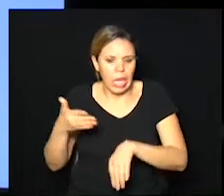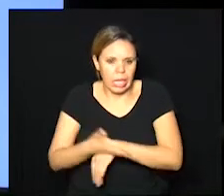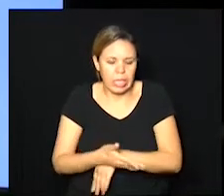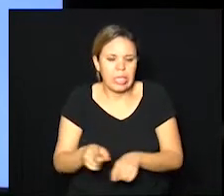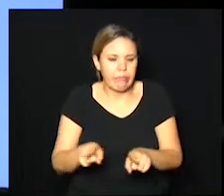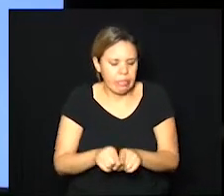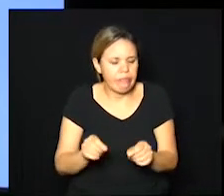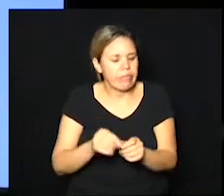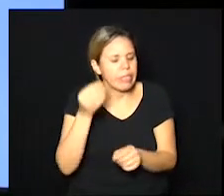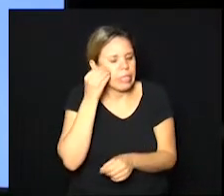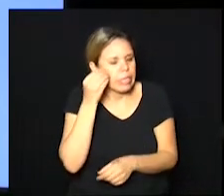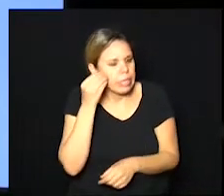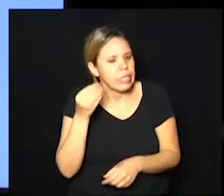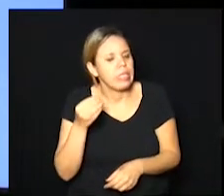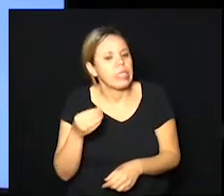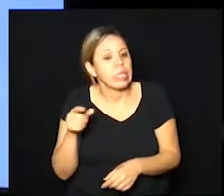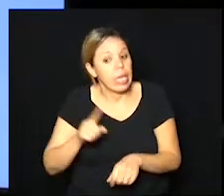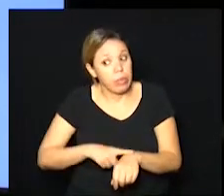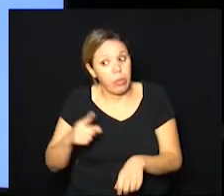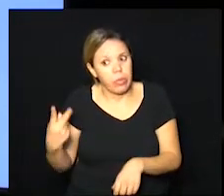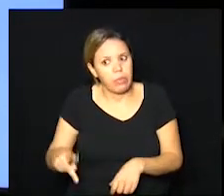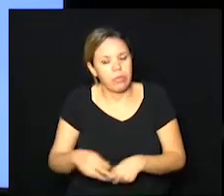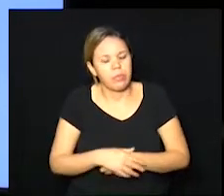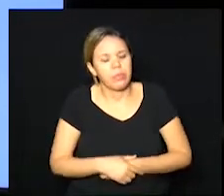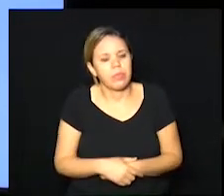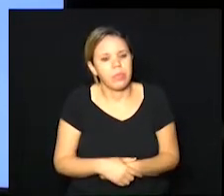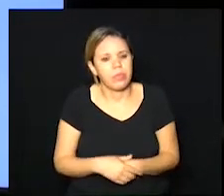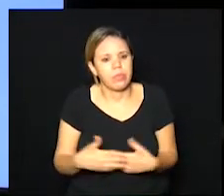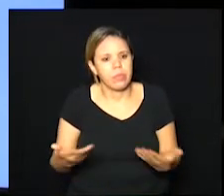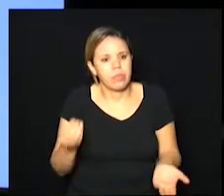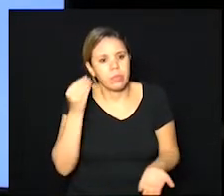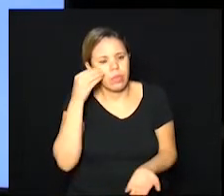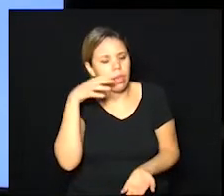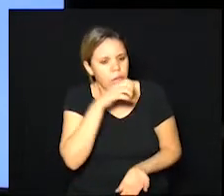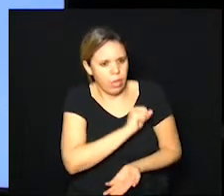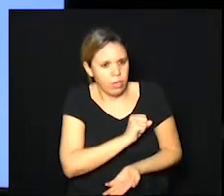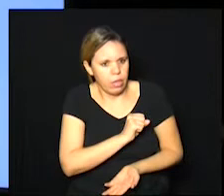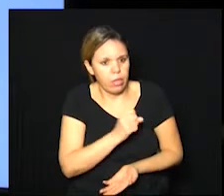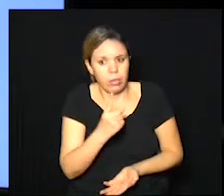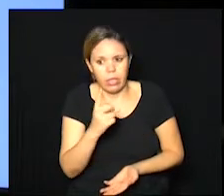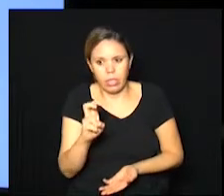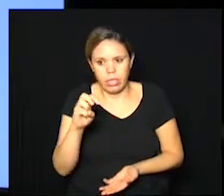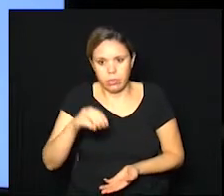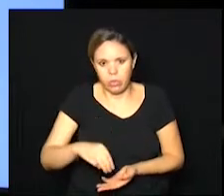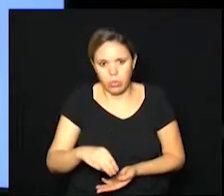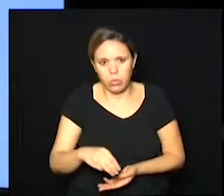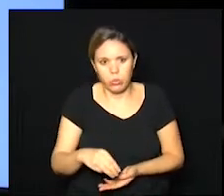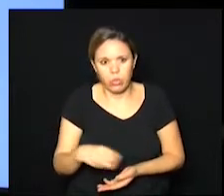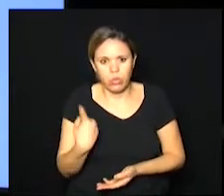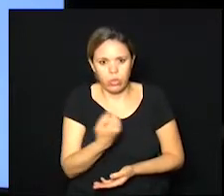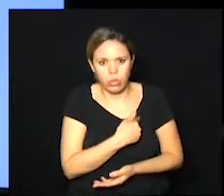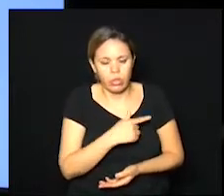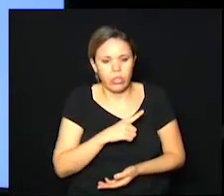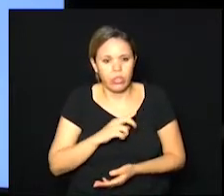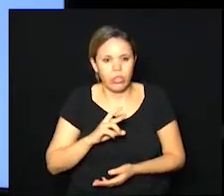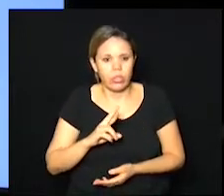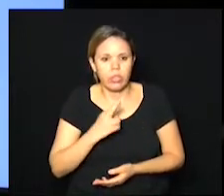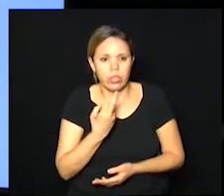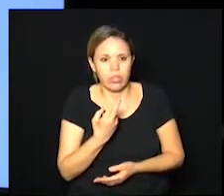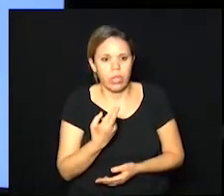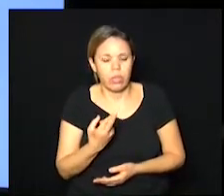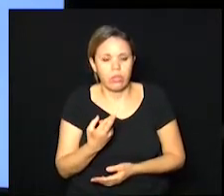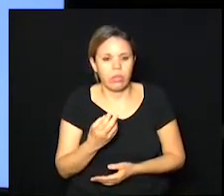da casa eram testados naquele momento. É um teste rápido que em 15 minutos nós tínhamos o resultado da